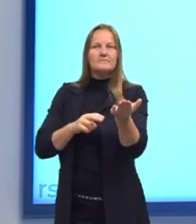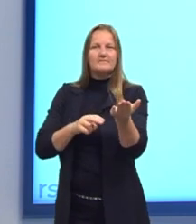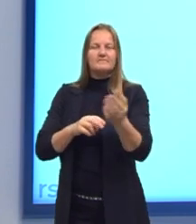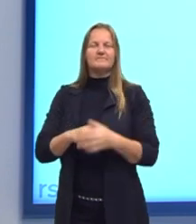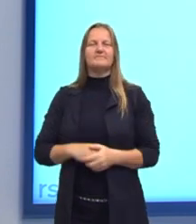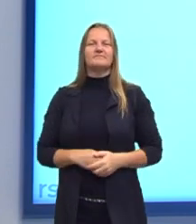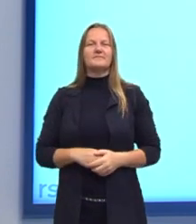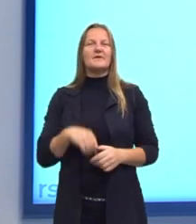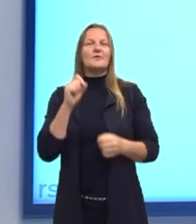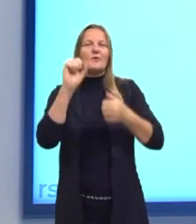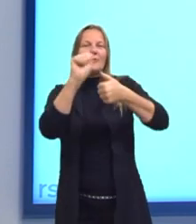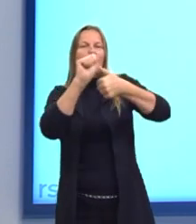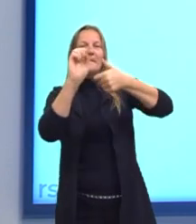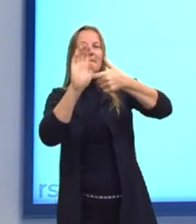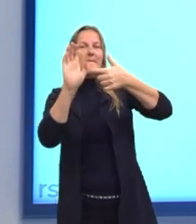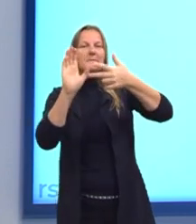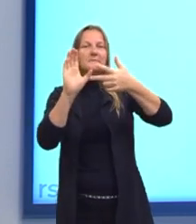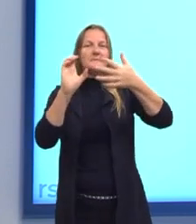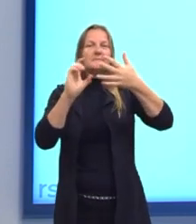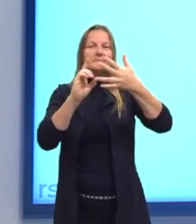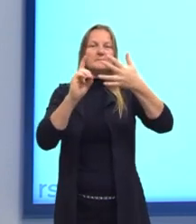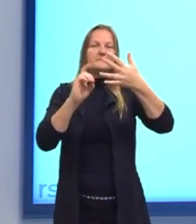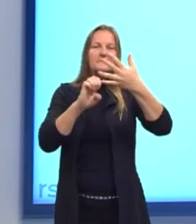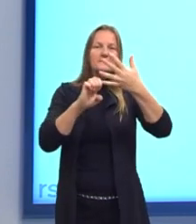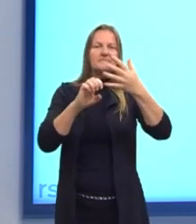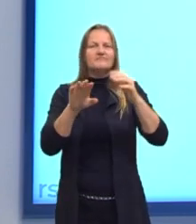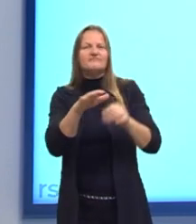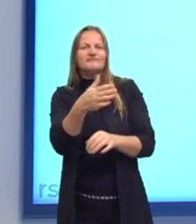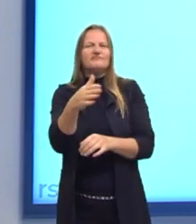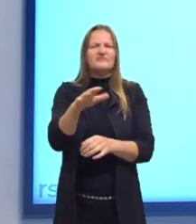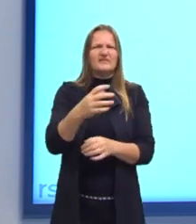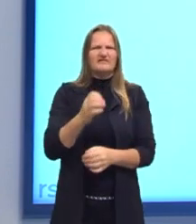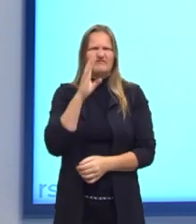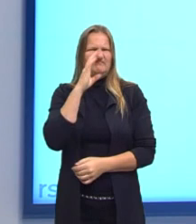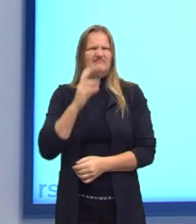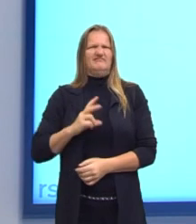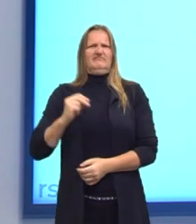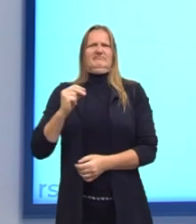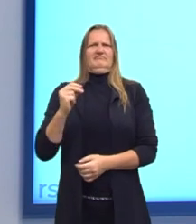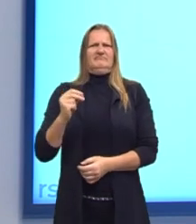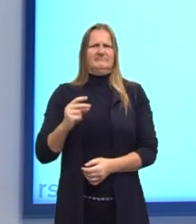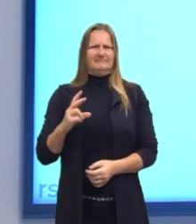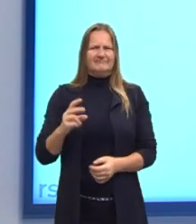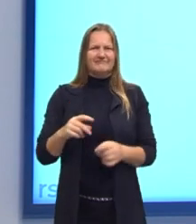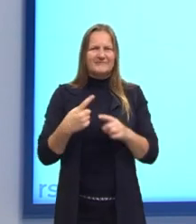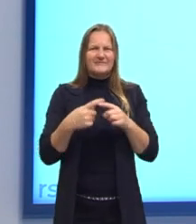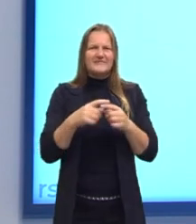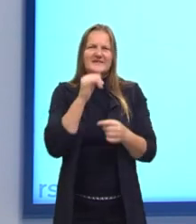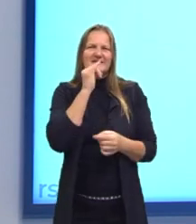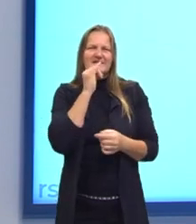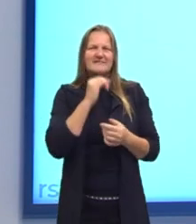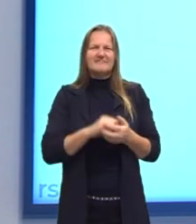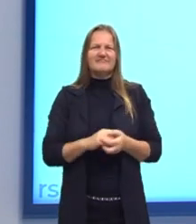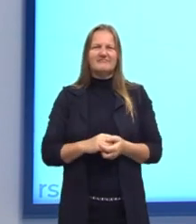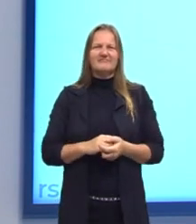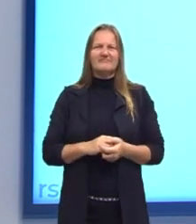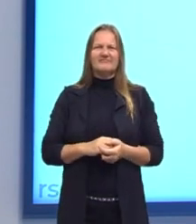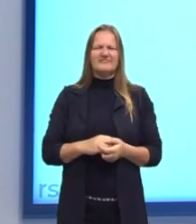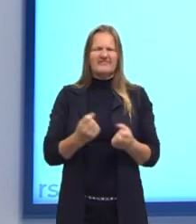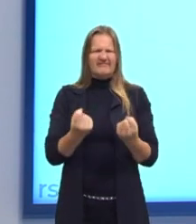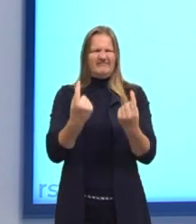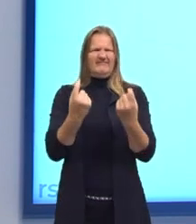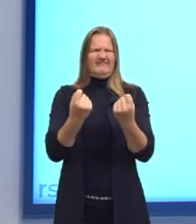A gente tem aqui algumas respostas que dá para considerar até que são meio absurdas. Como, por exemplo, alertar para as